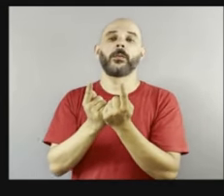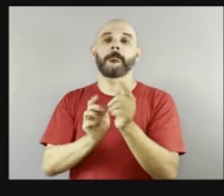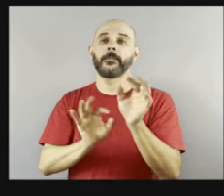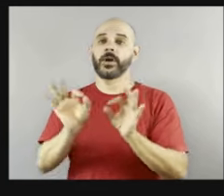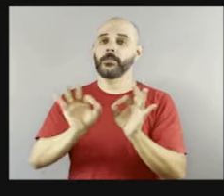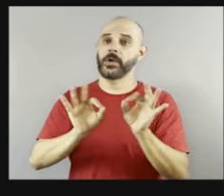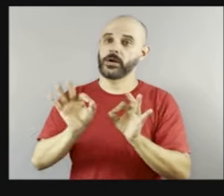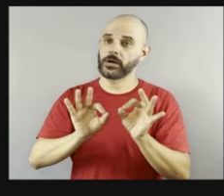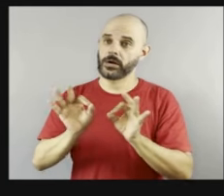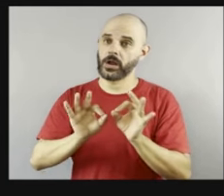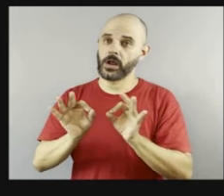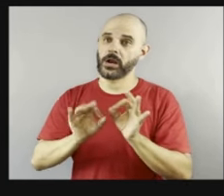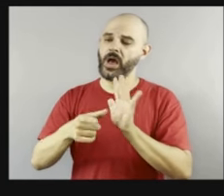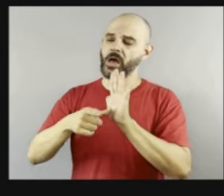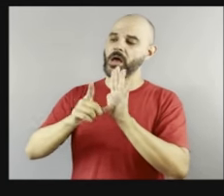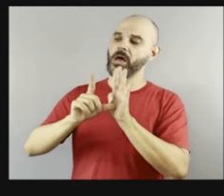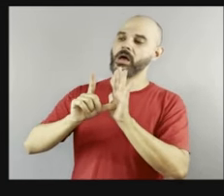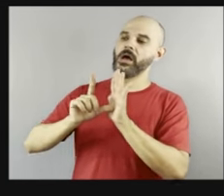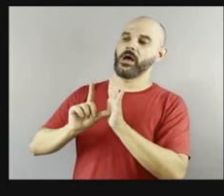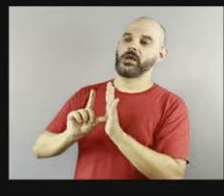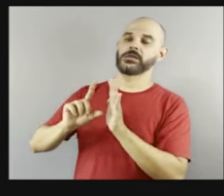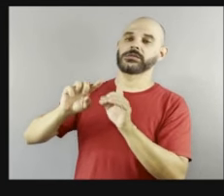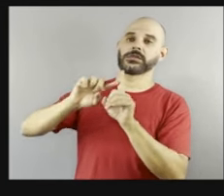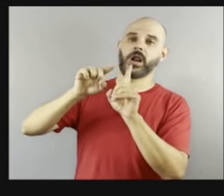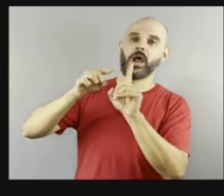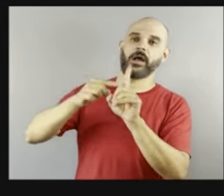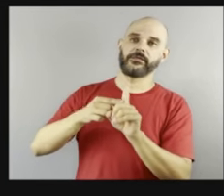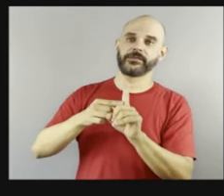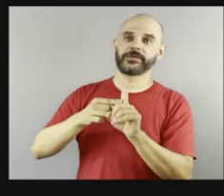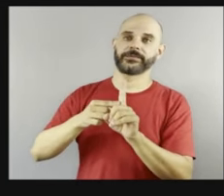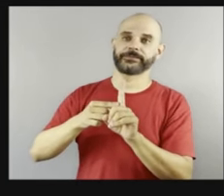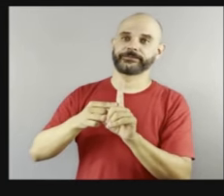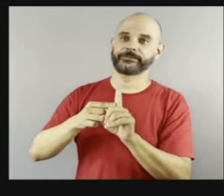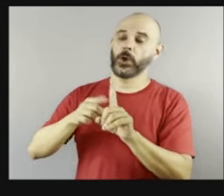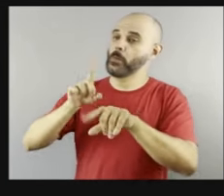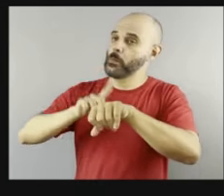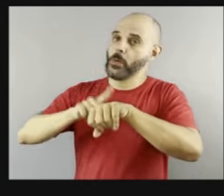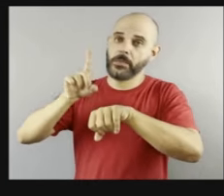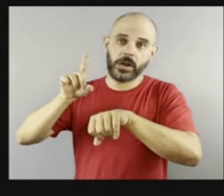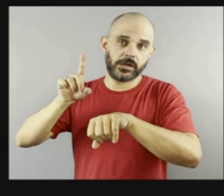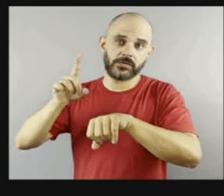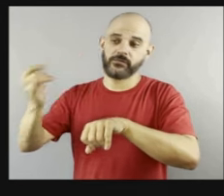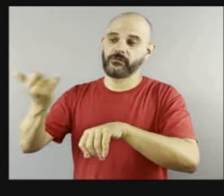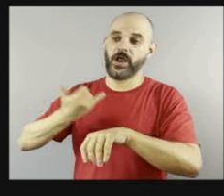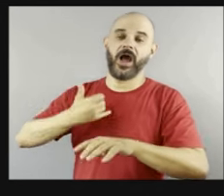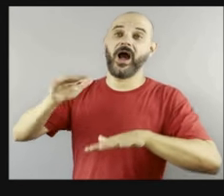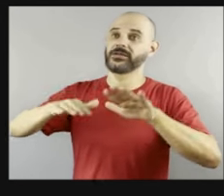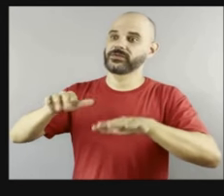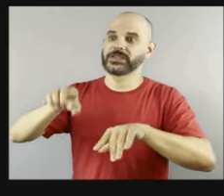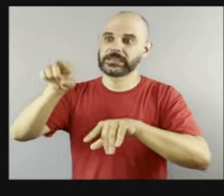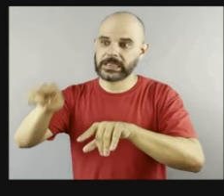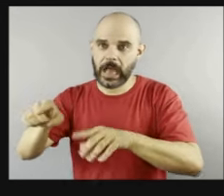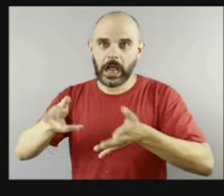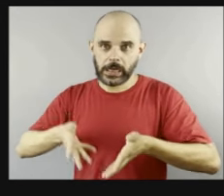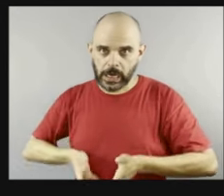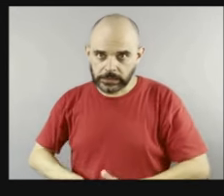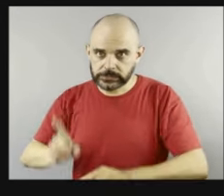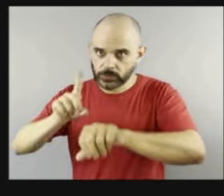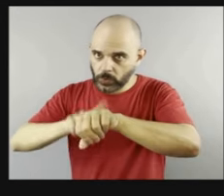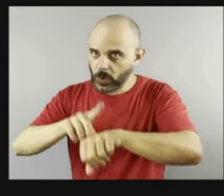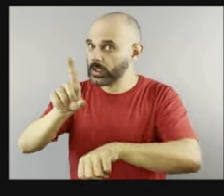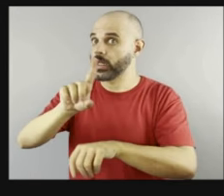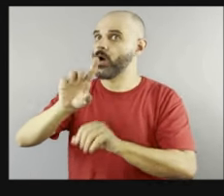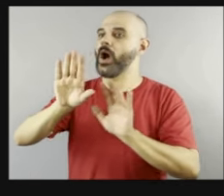né, porque em algum momento tem a notícia, às vezes não é na sala de parto, mas é ali no consultório, durante o pré-natal também, né, porque